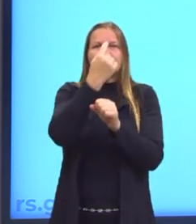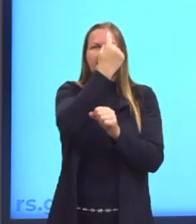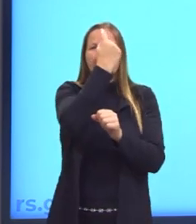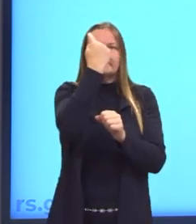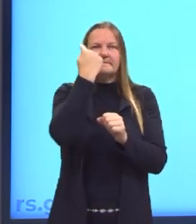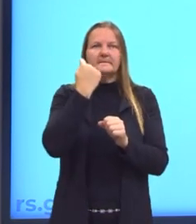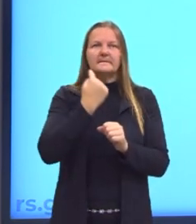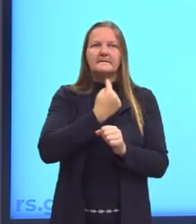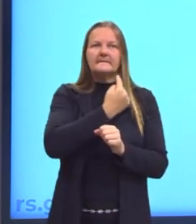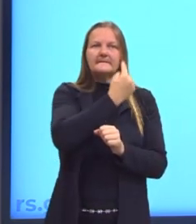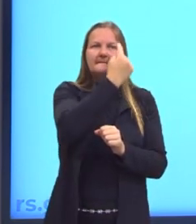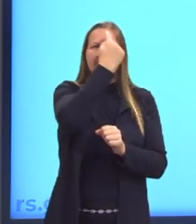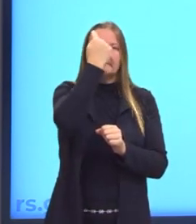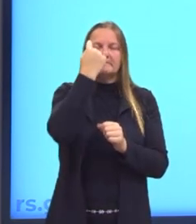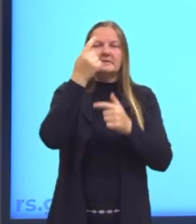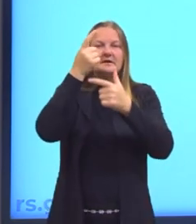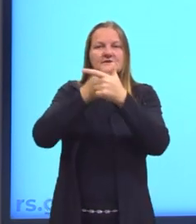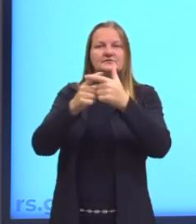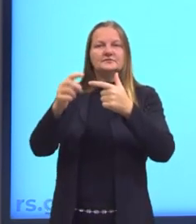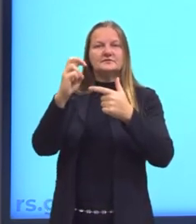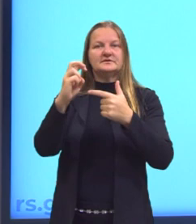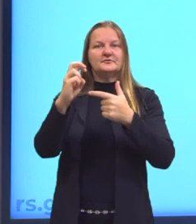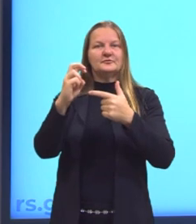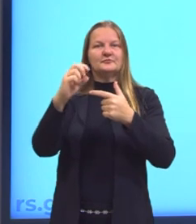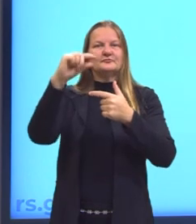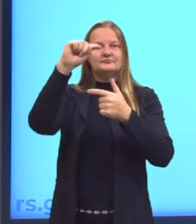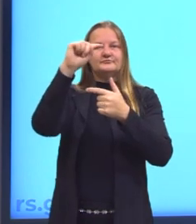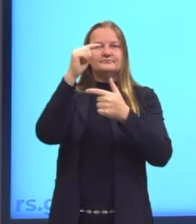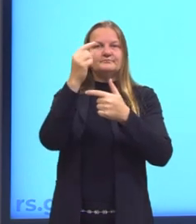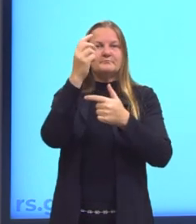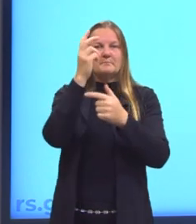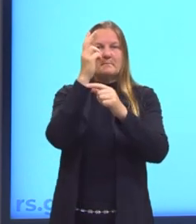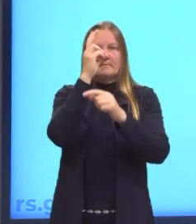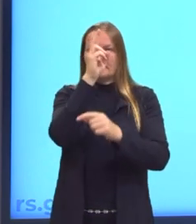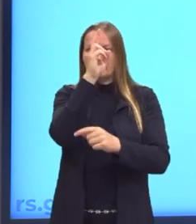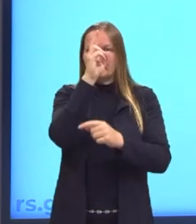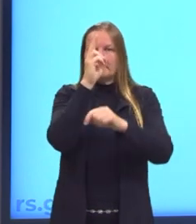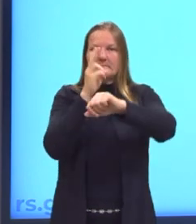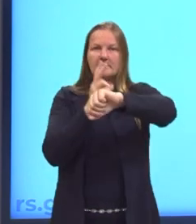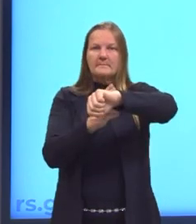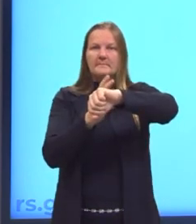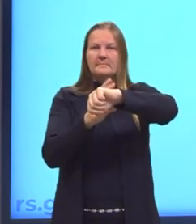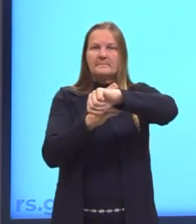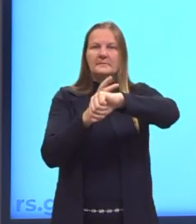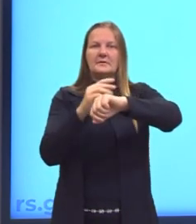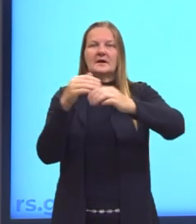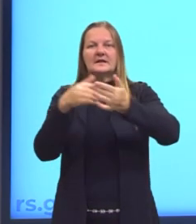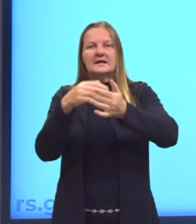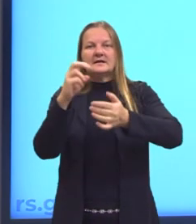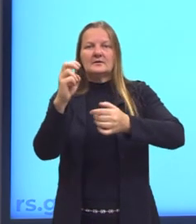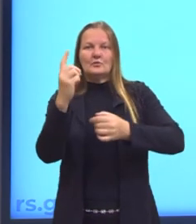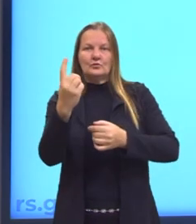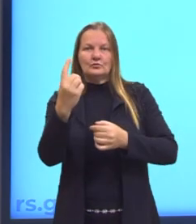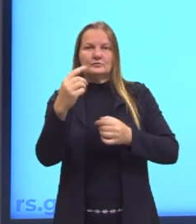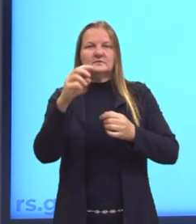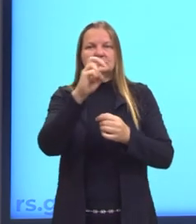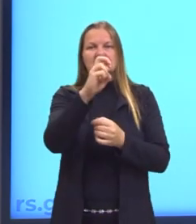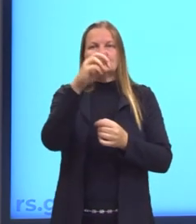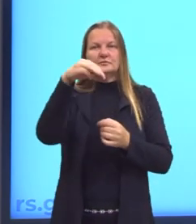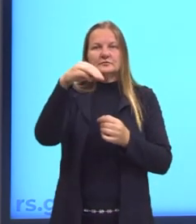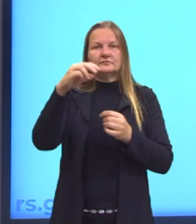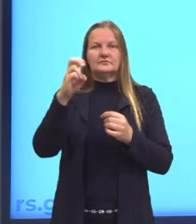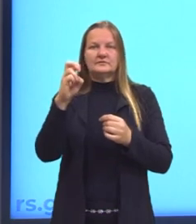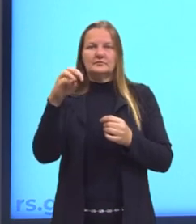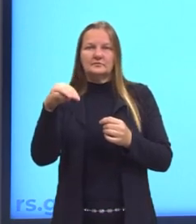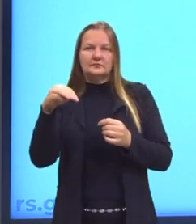espaço a gente fazer a divisão por 5, né? Cada espacinho ali, ele representa 5 minutos e quando nós chegamos, né? Fazemos toda